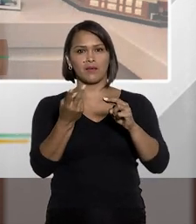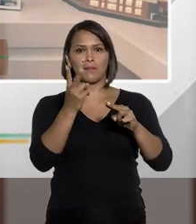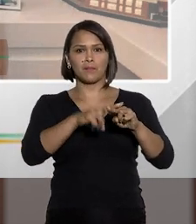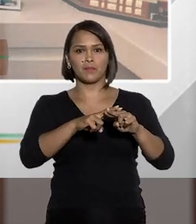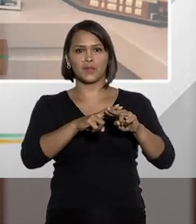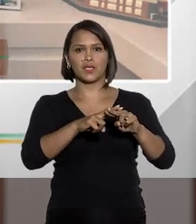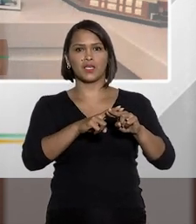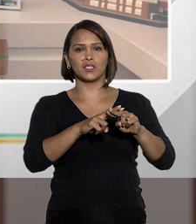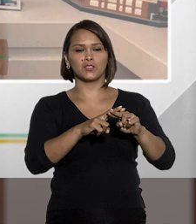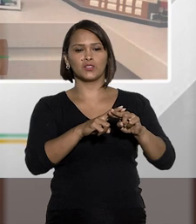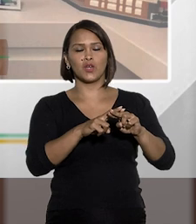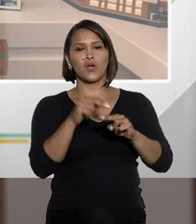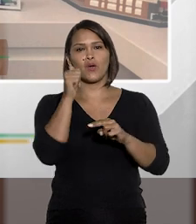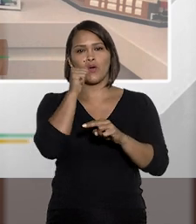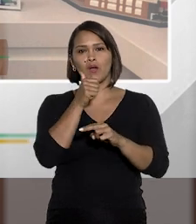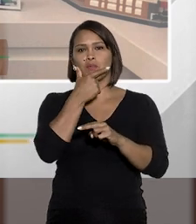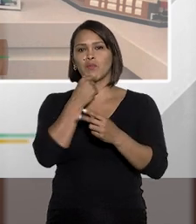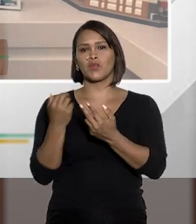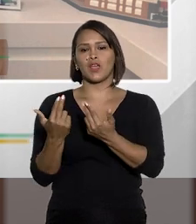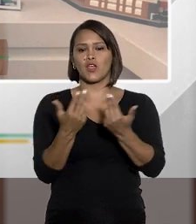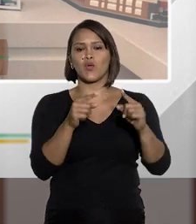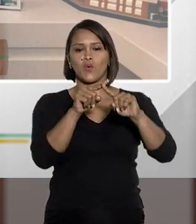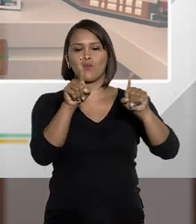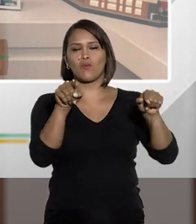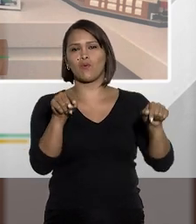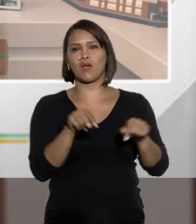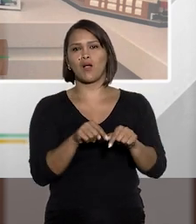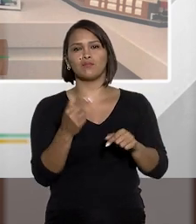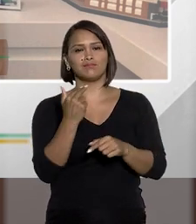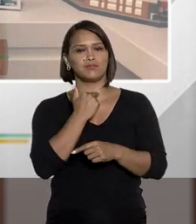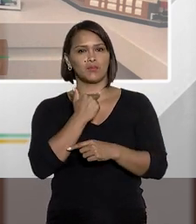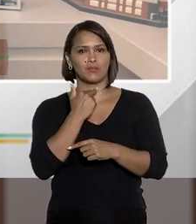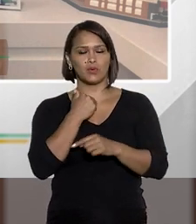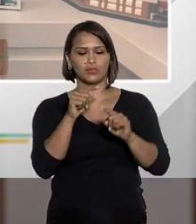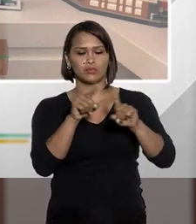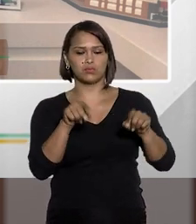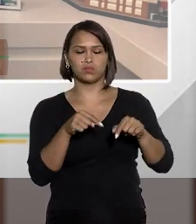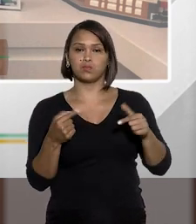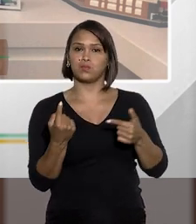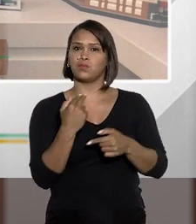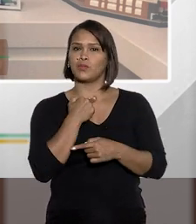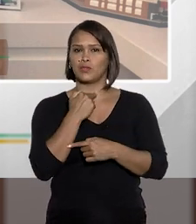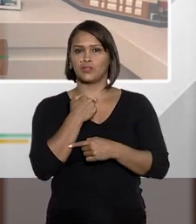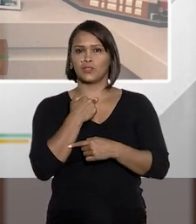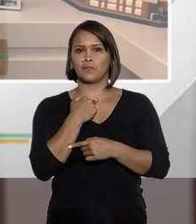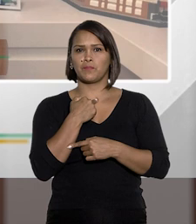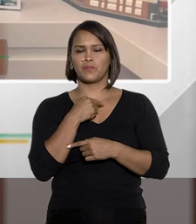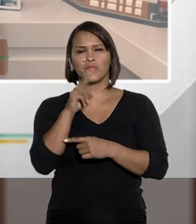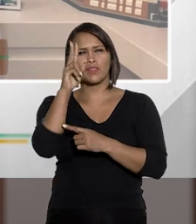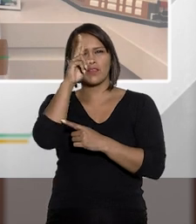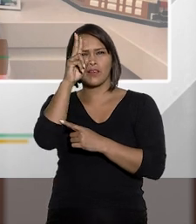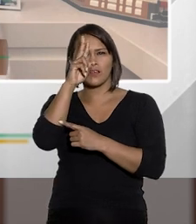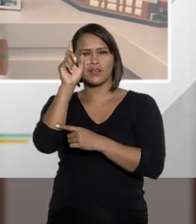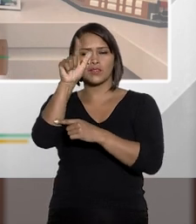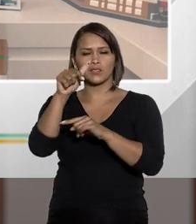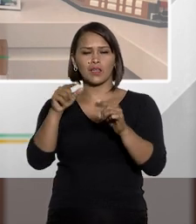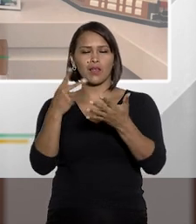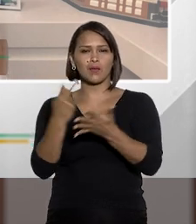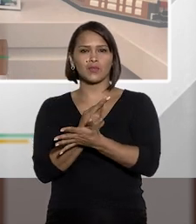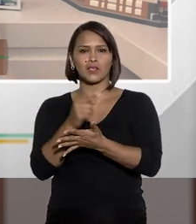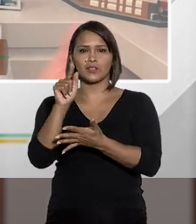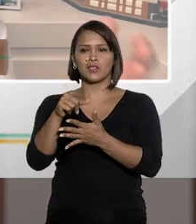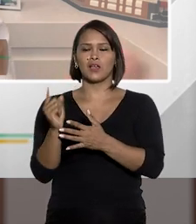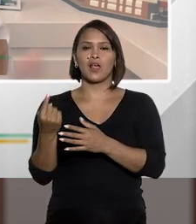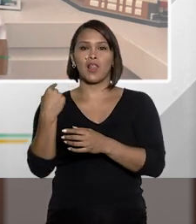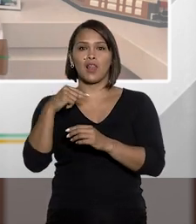manter presos de ambos os sexos na mesma cela ou espaço de confinamento. Quer dizer, quem não se recorda do